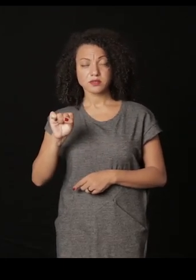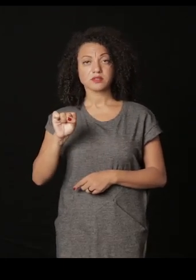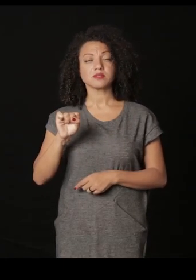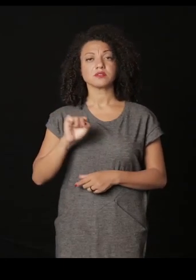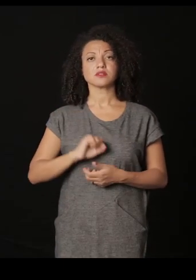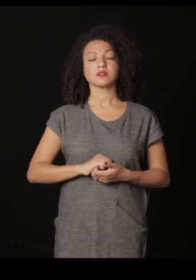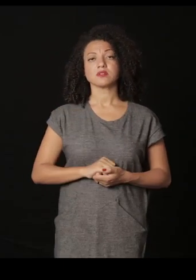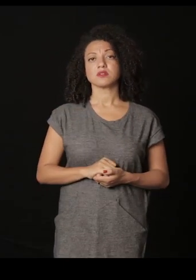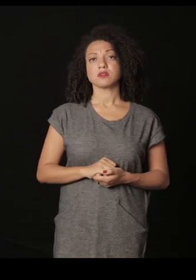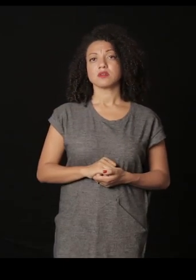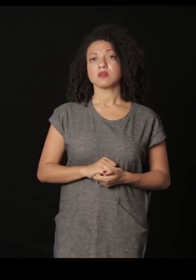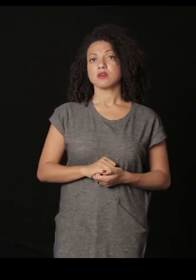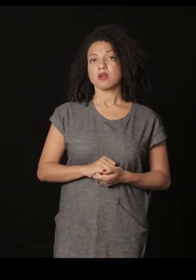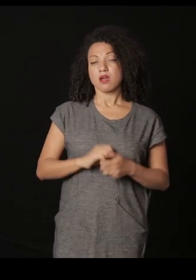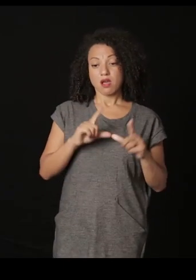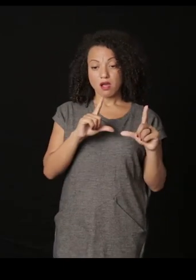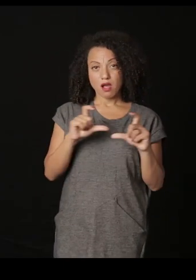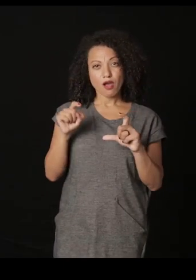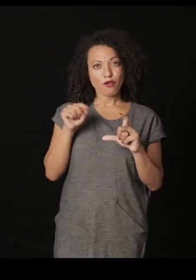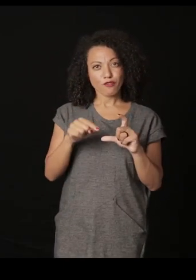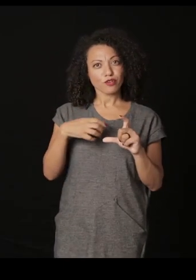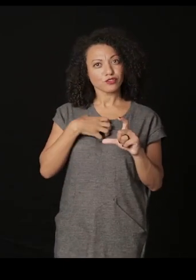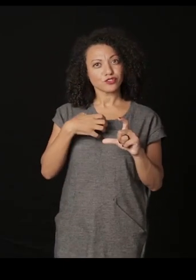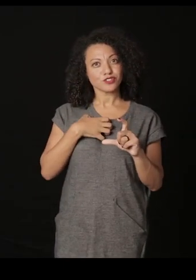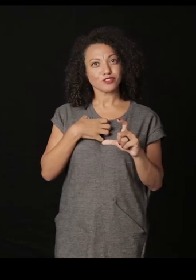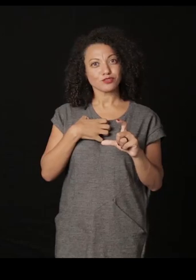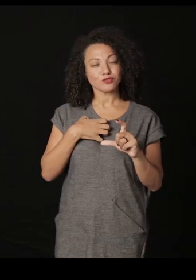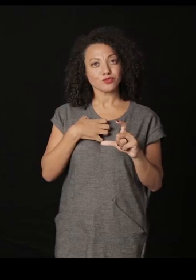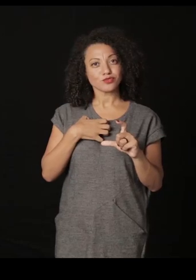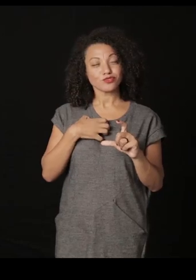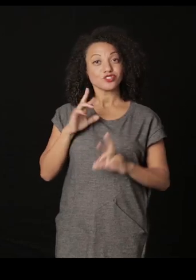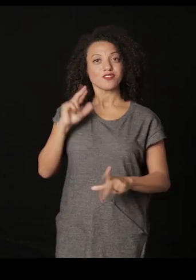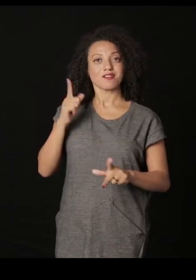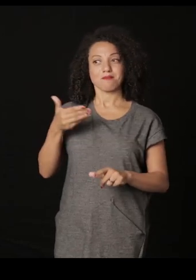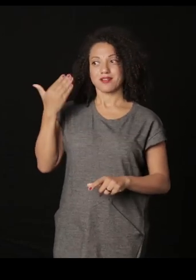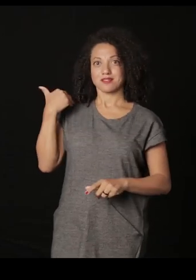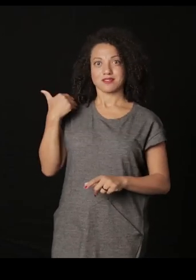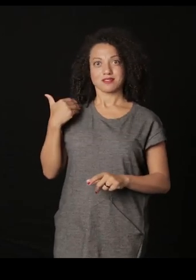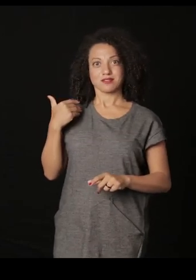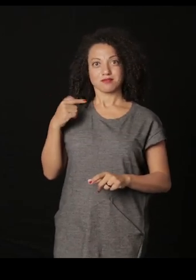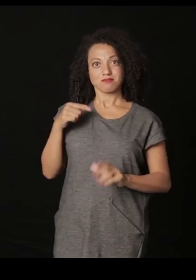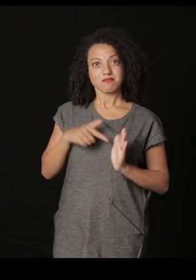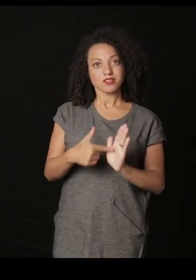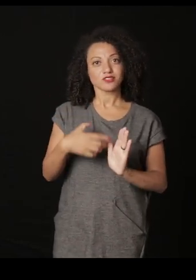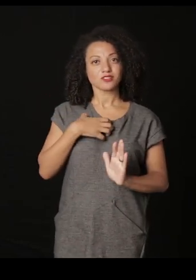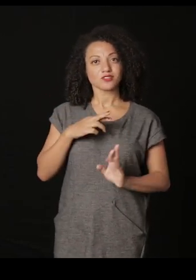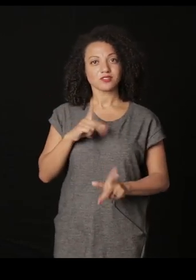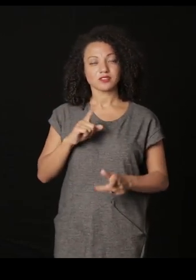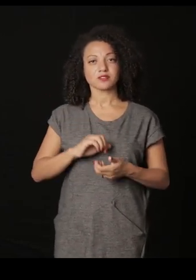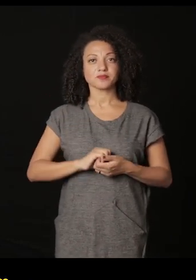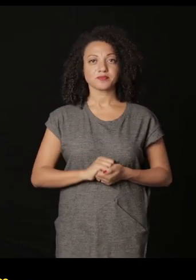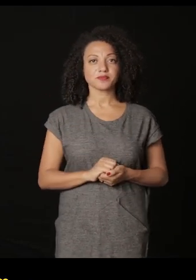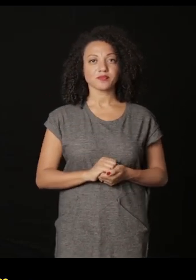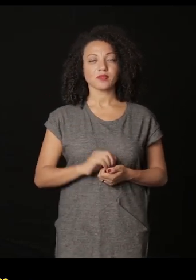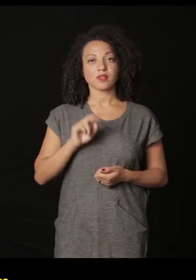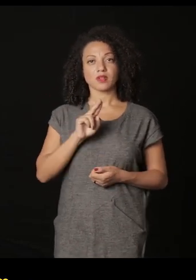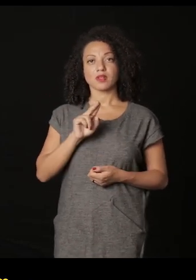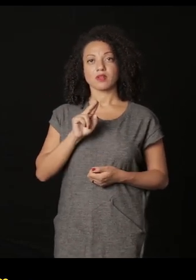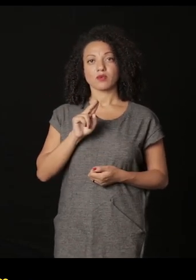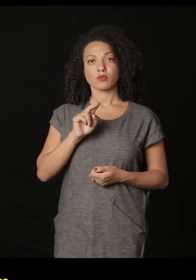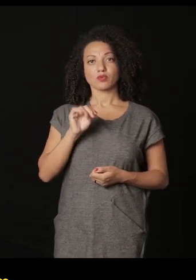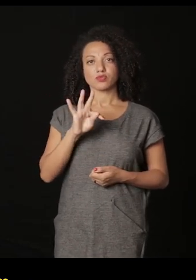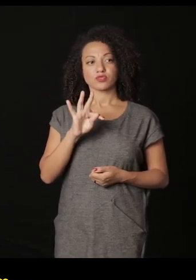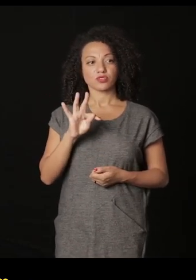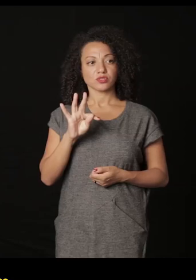esta atenção a esta fotografía vai volver de outra maneira ou August